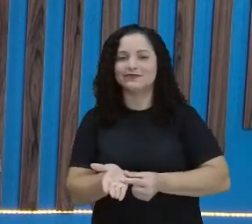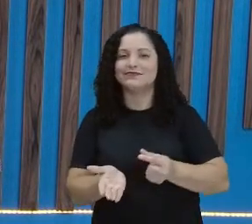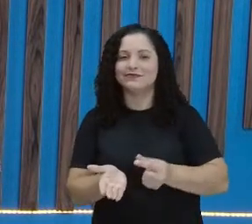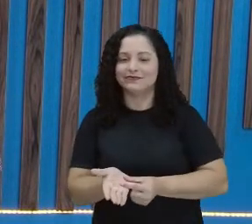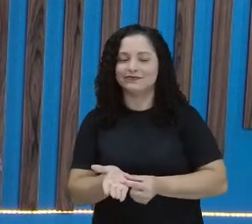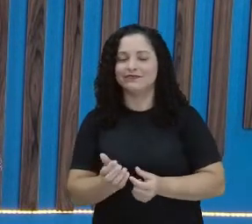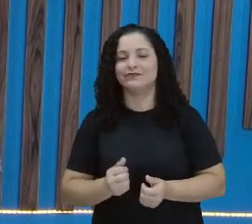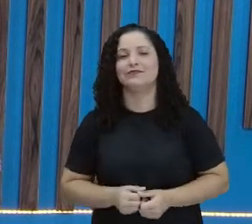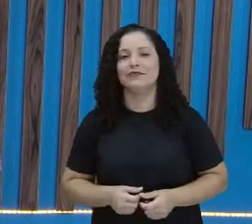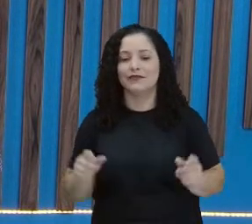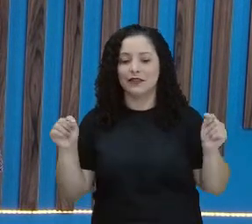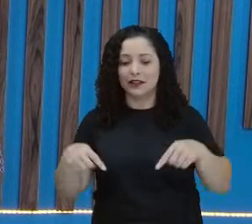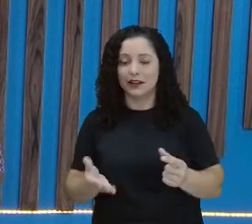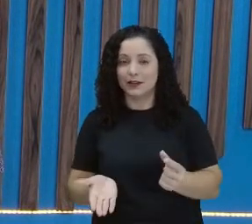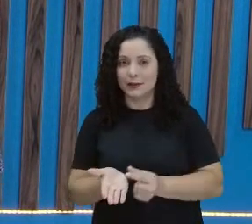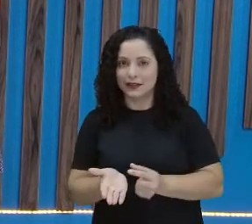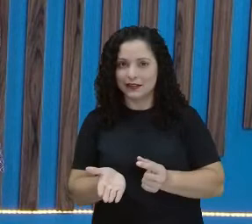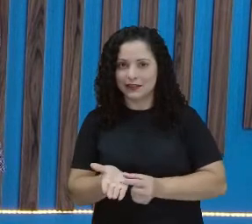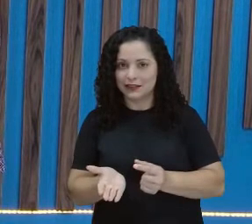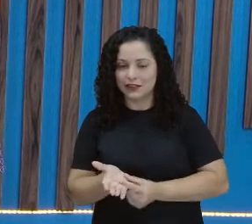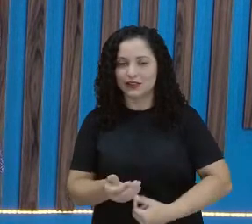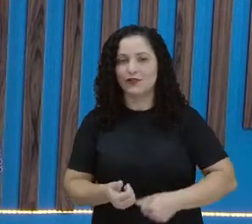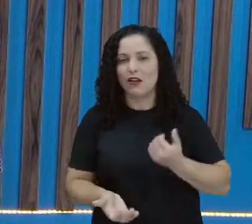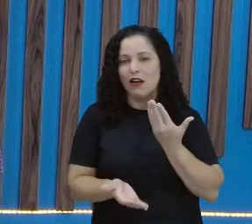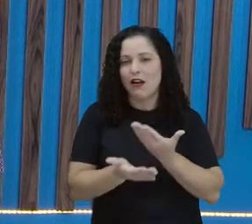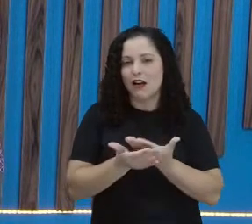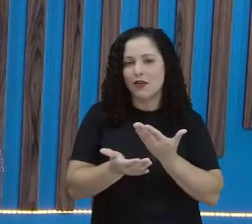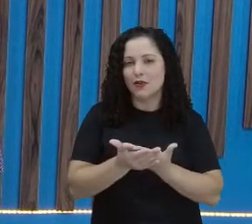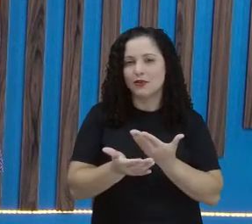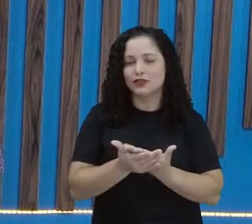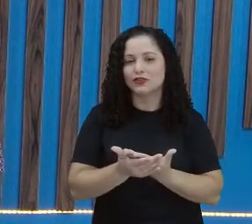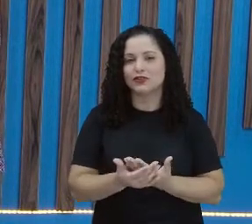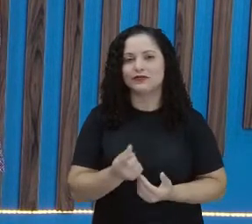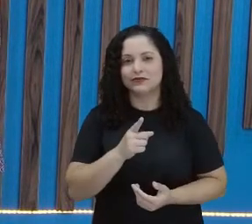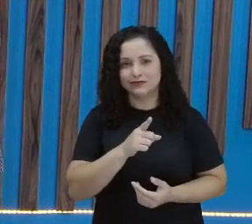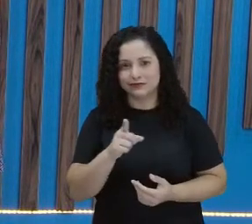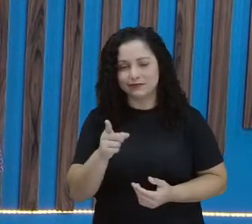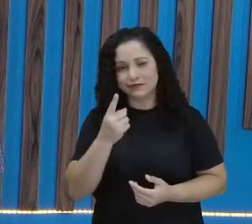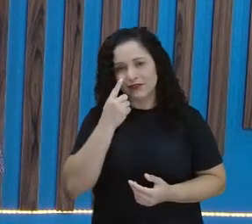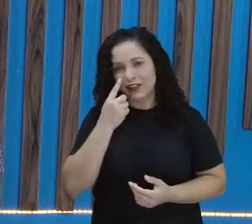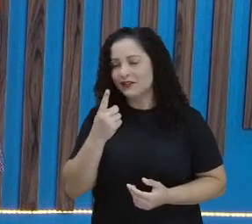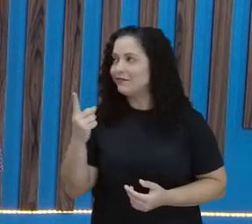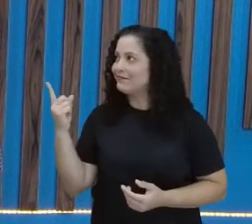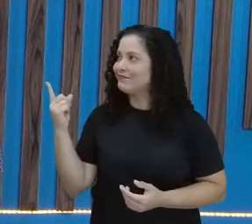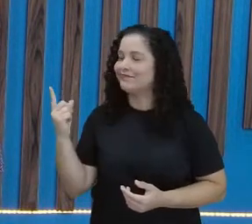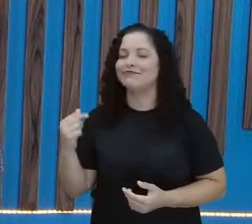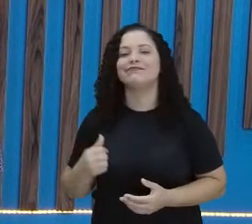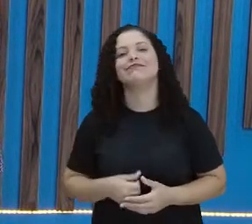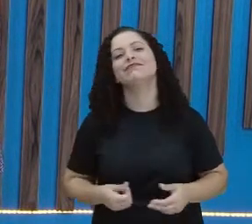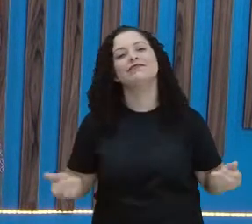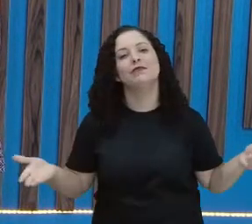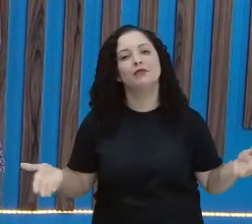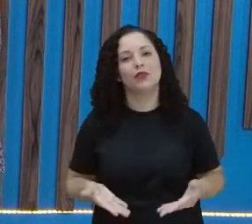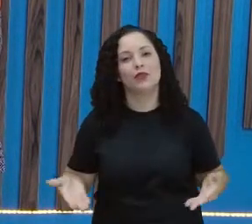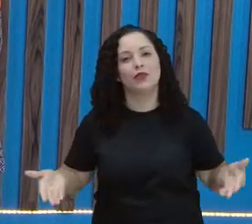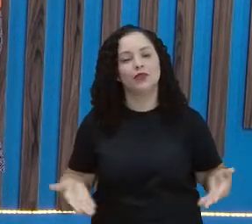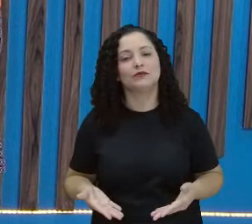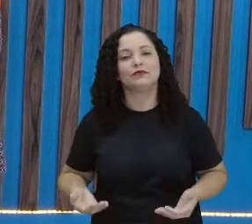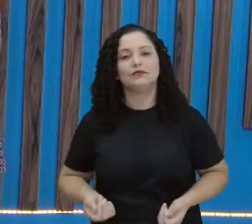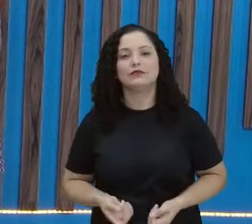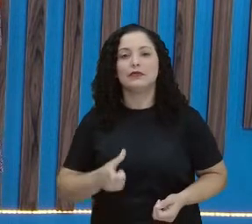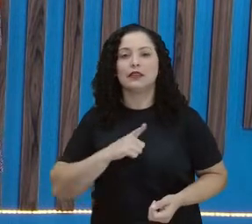E no aplicativo, além das aulas, essa que você pode assistir, que eu estou ao vivo, a reprise.